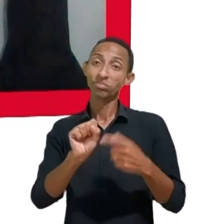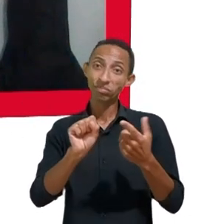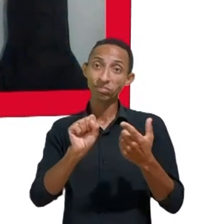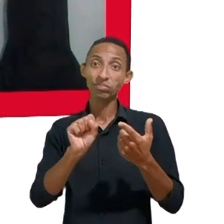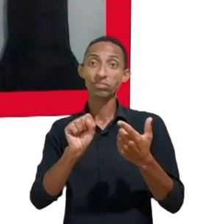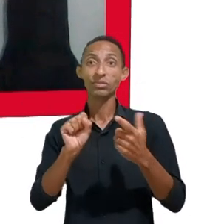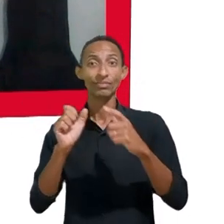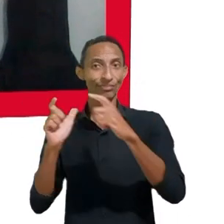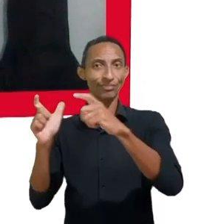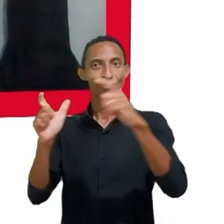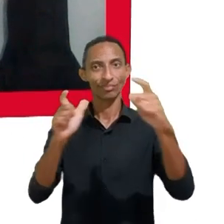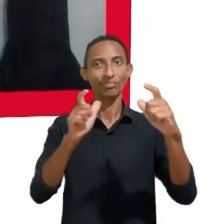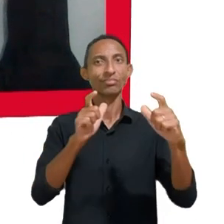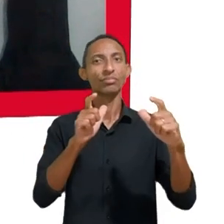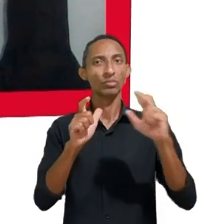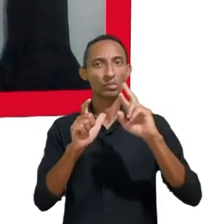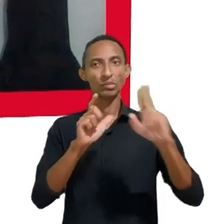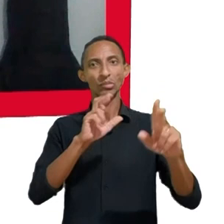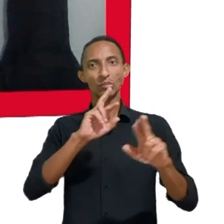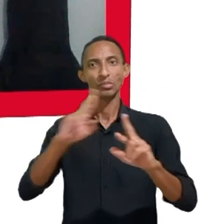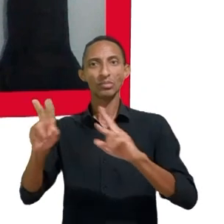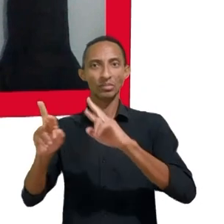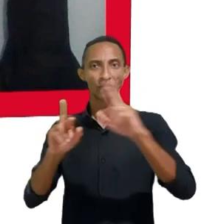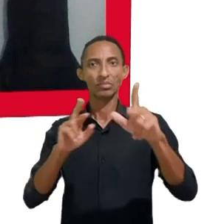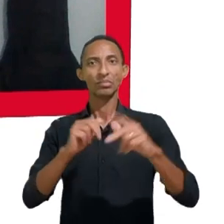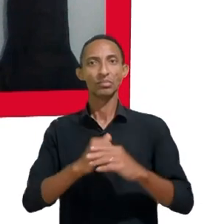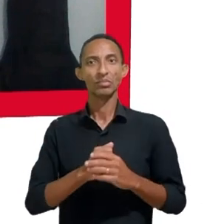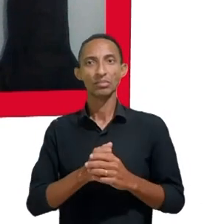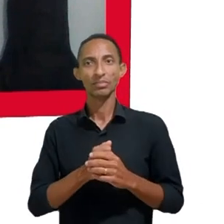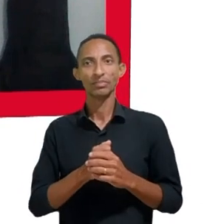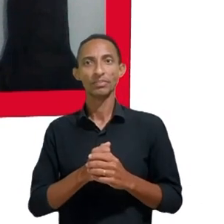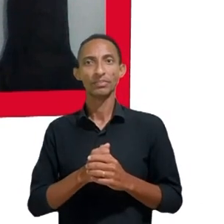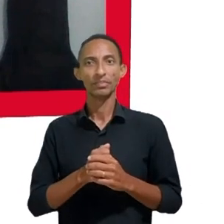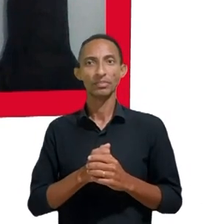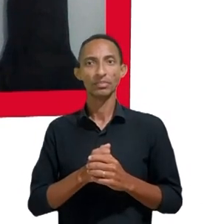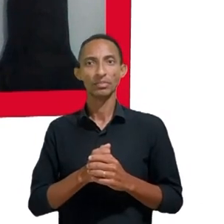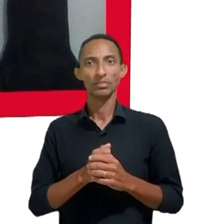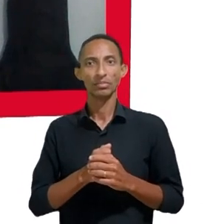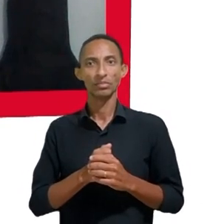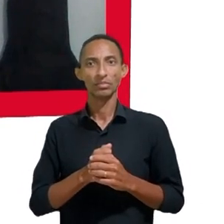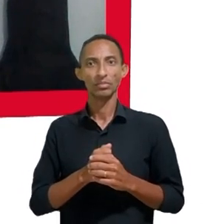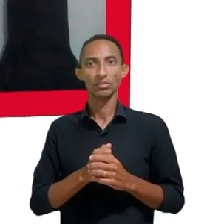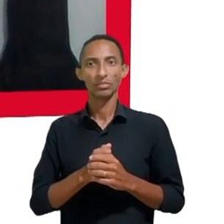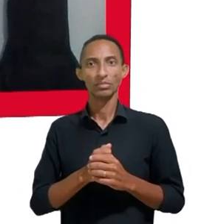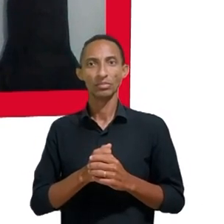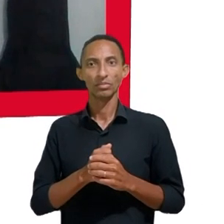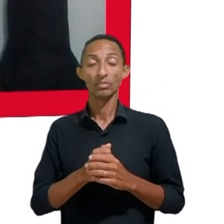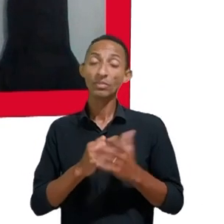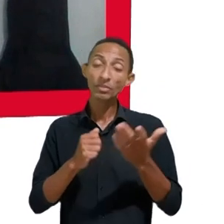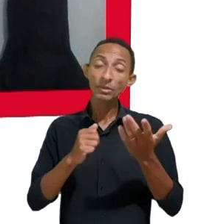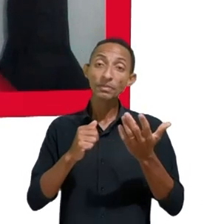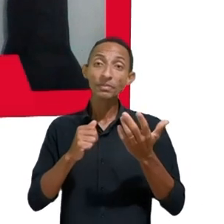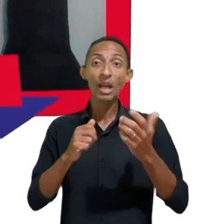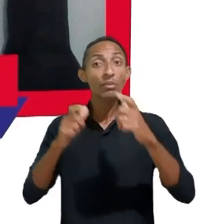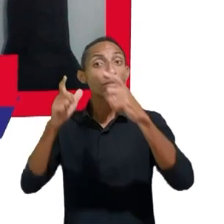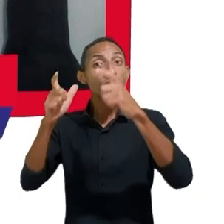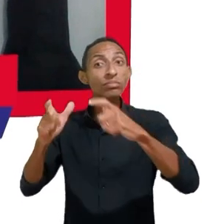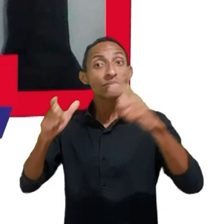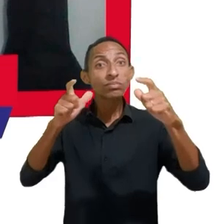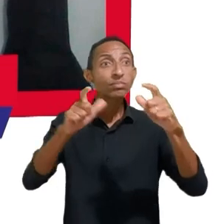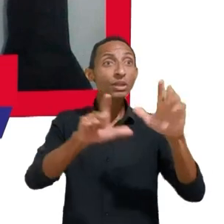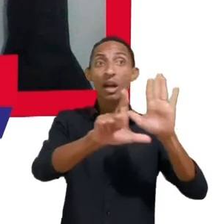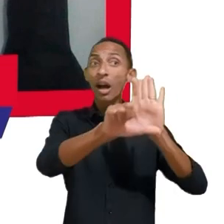visto como um território onde as legislações de direitos da infância são mais fracos,